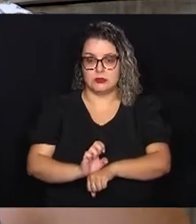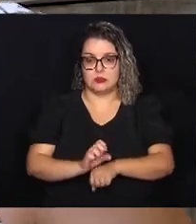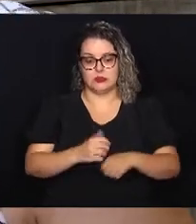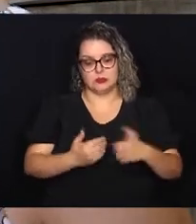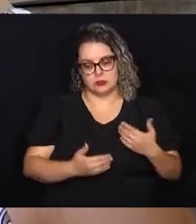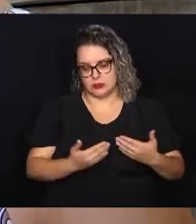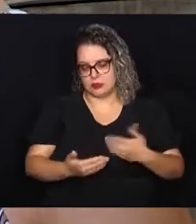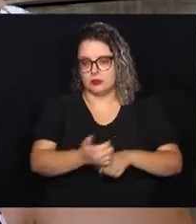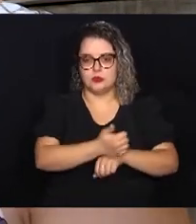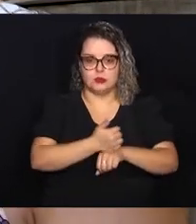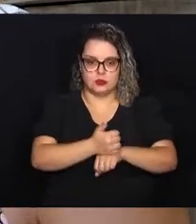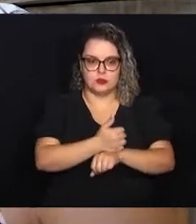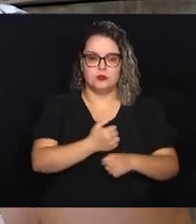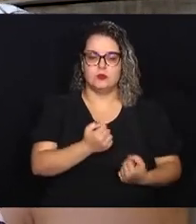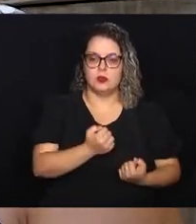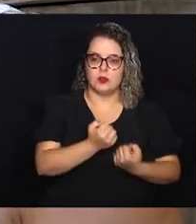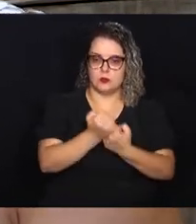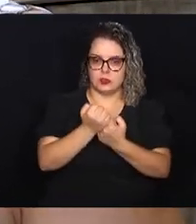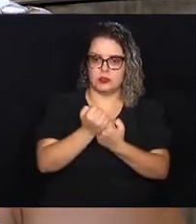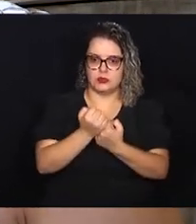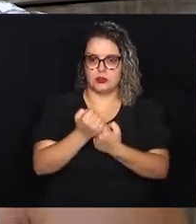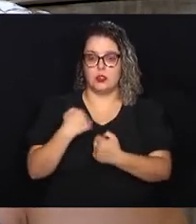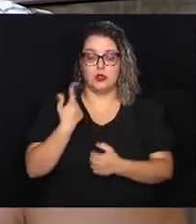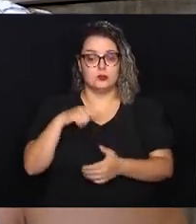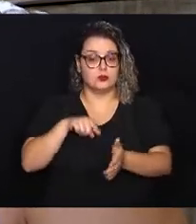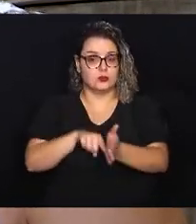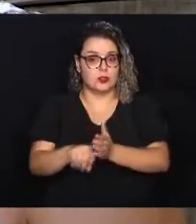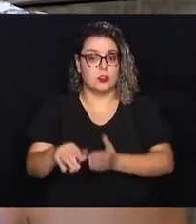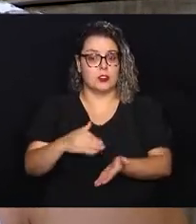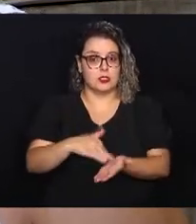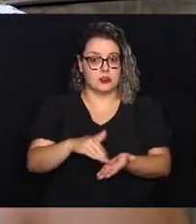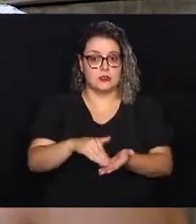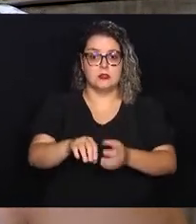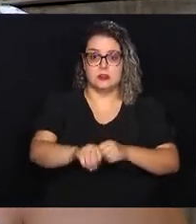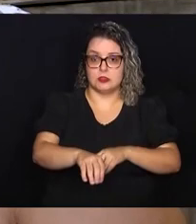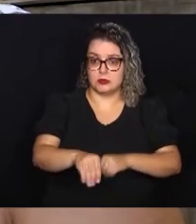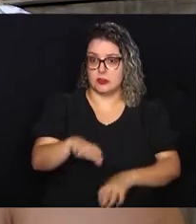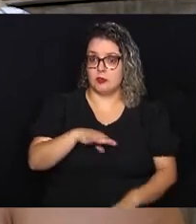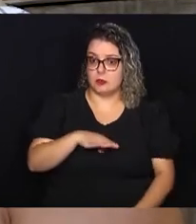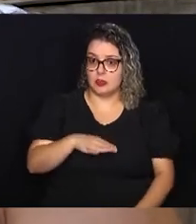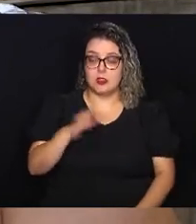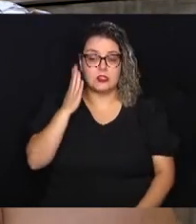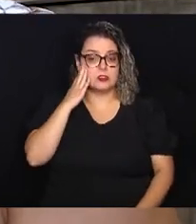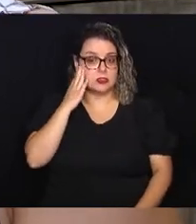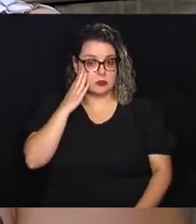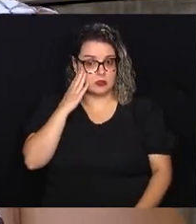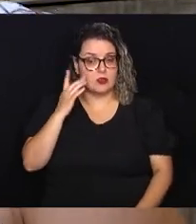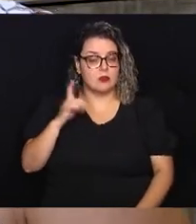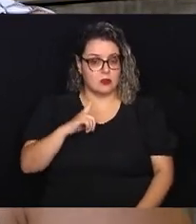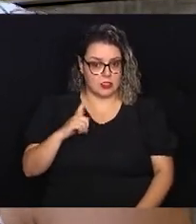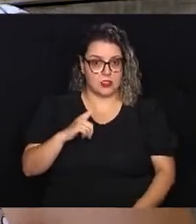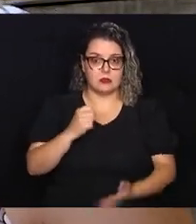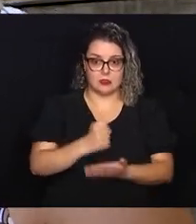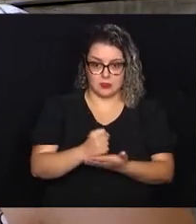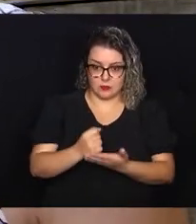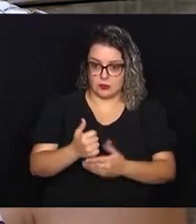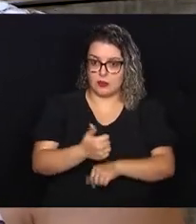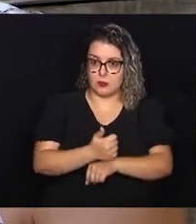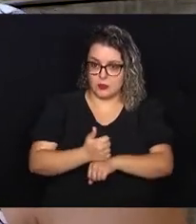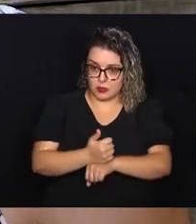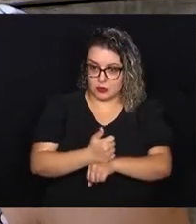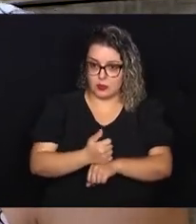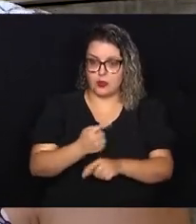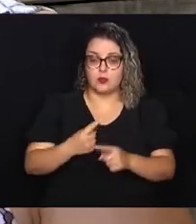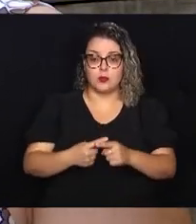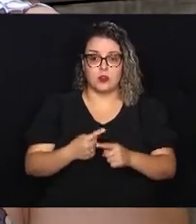são os profissionais de apoio. Nós questionamos a Secretaria Municipal de Educação para saber se vai ter a contratação